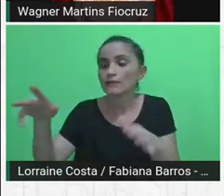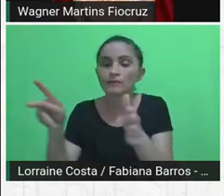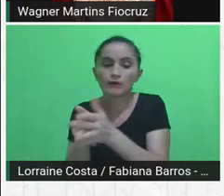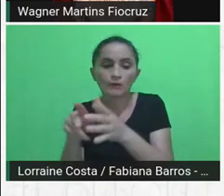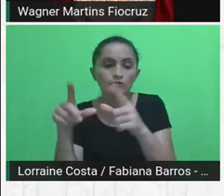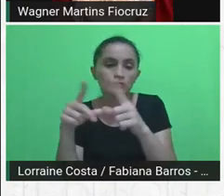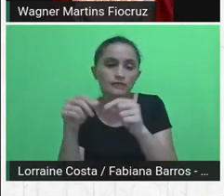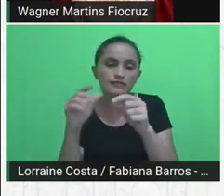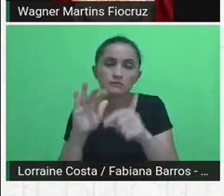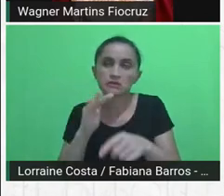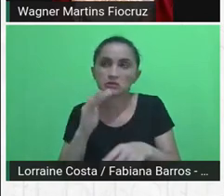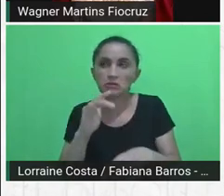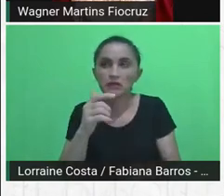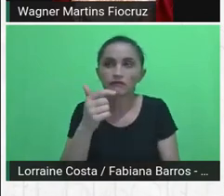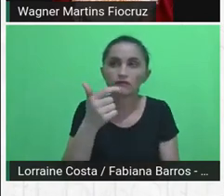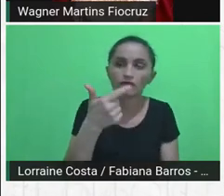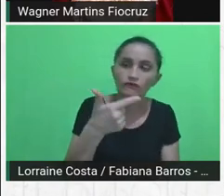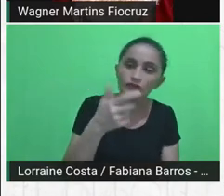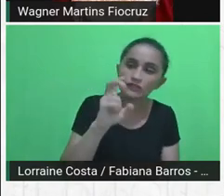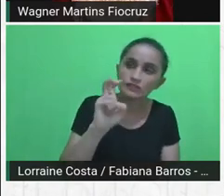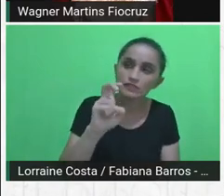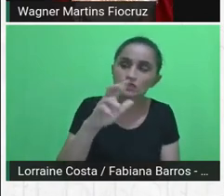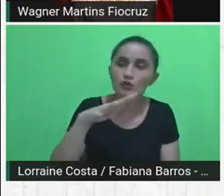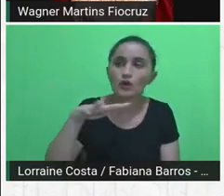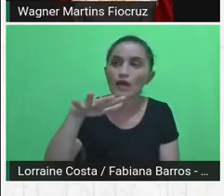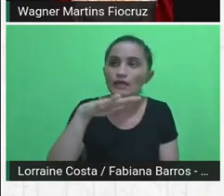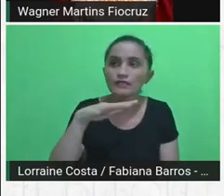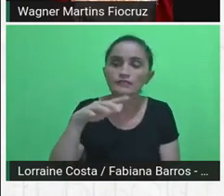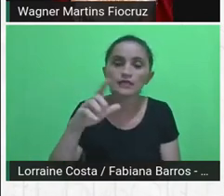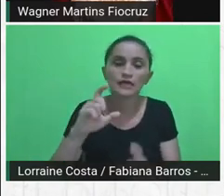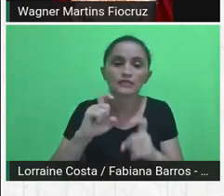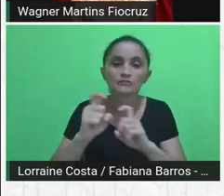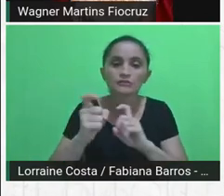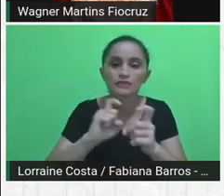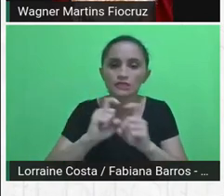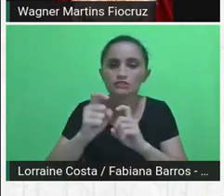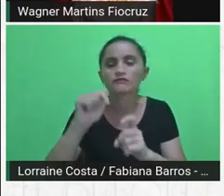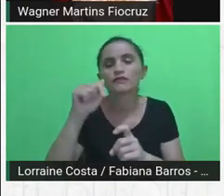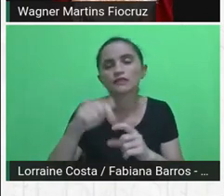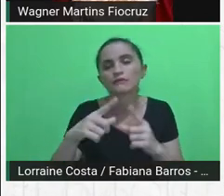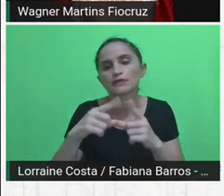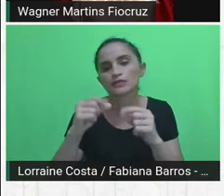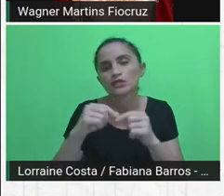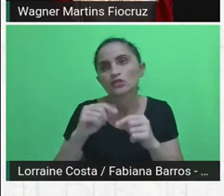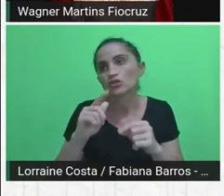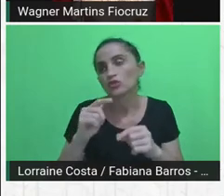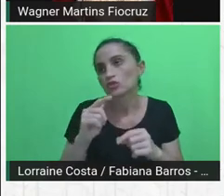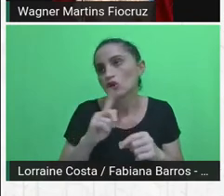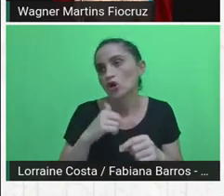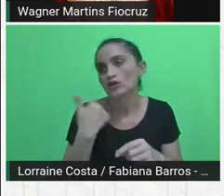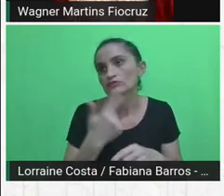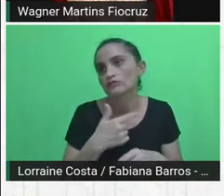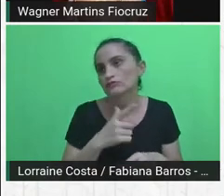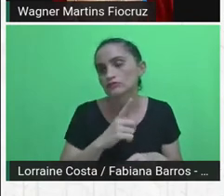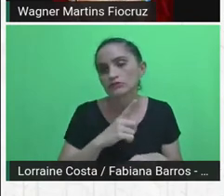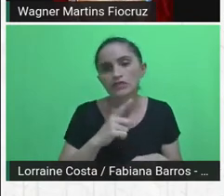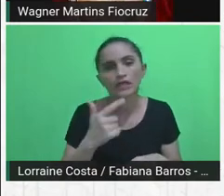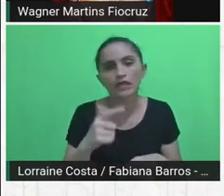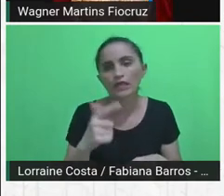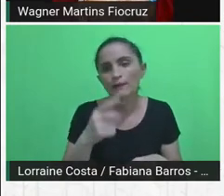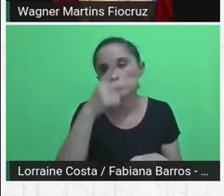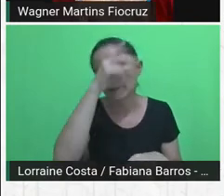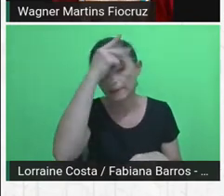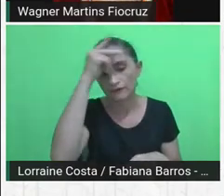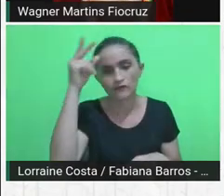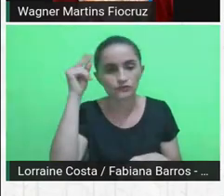sabe, aqui nós não temos município, então essas regiões administrativas funcionam mais ou menos